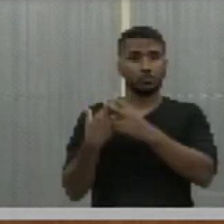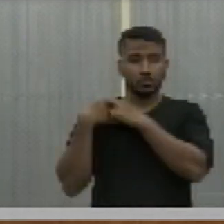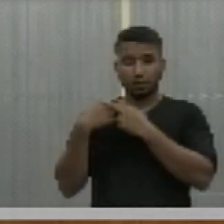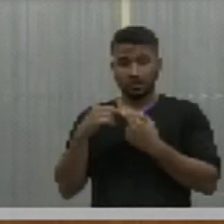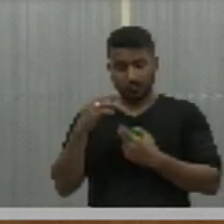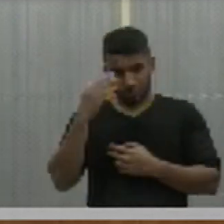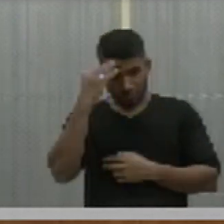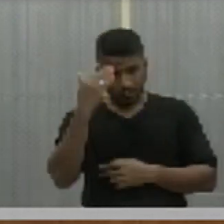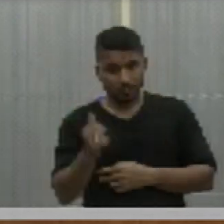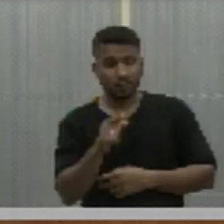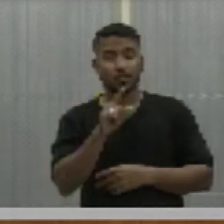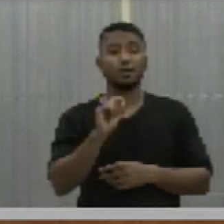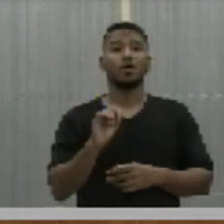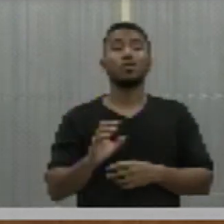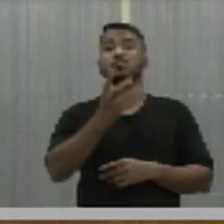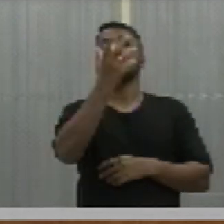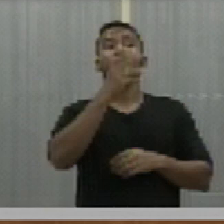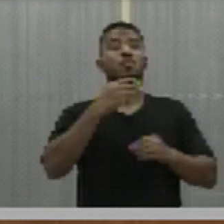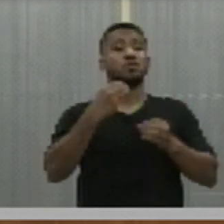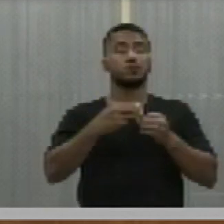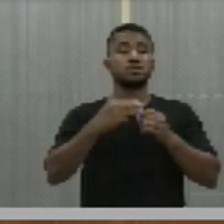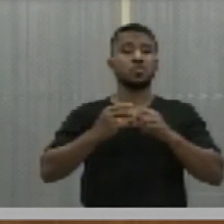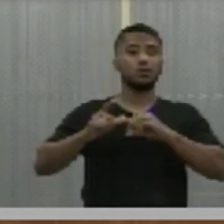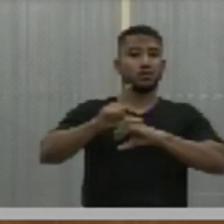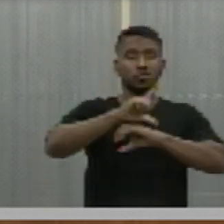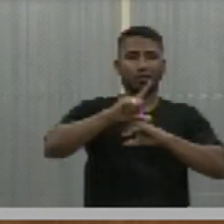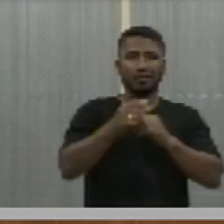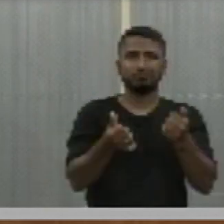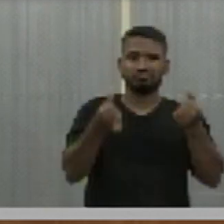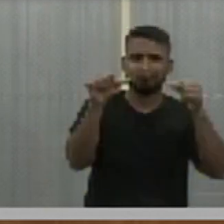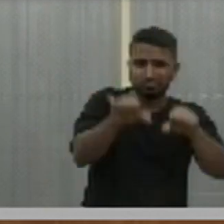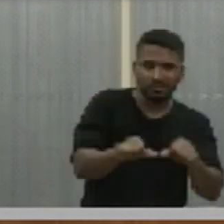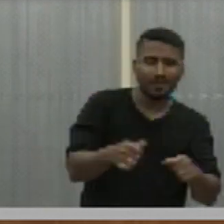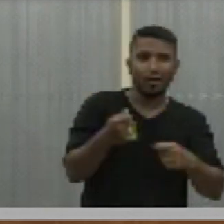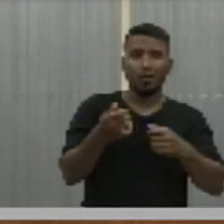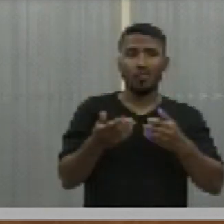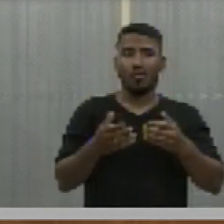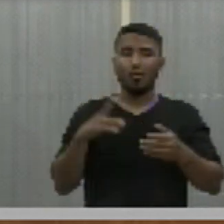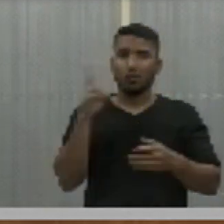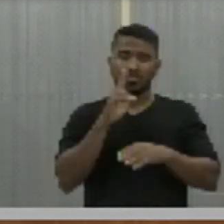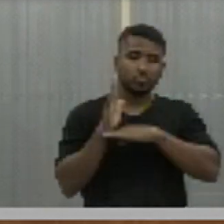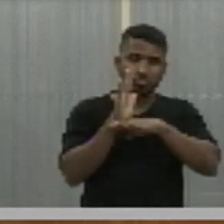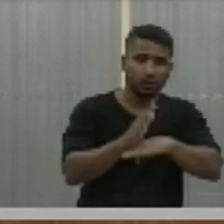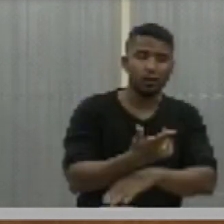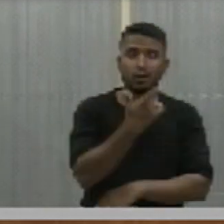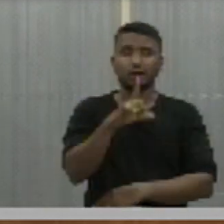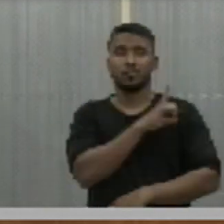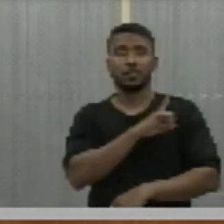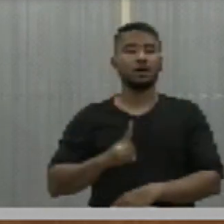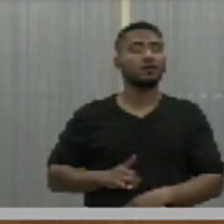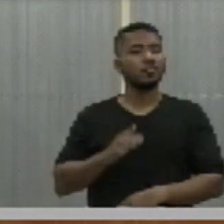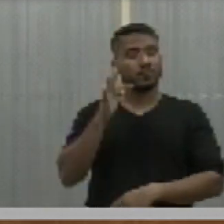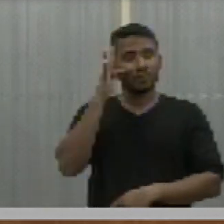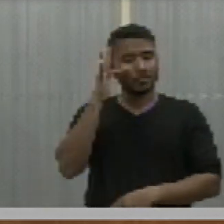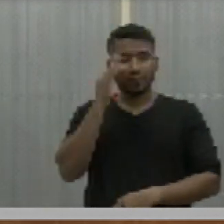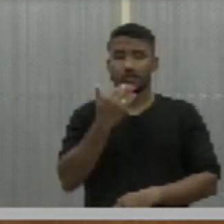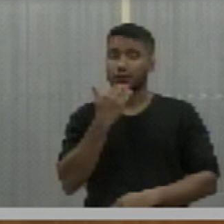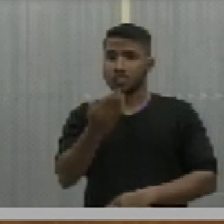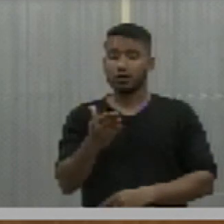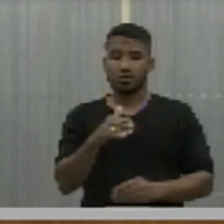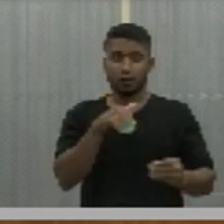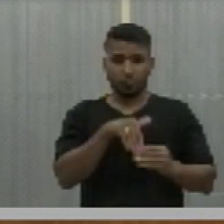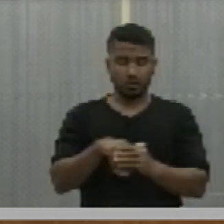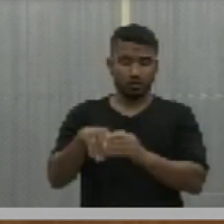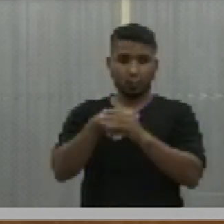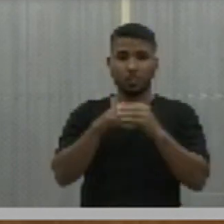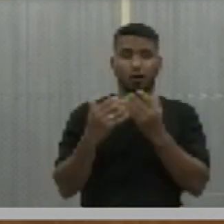calamidade pública em que se encontra o município de Luiz Corrêa. E um de autoria do senhor deputado Fábio Novo, qual solicita, envio de